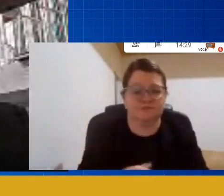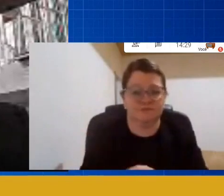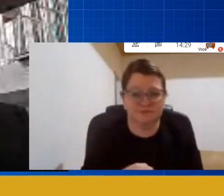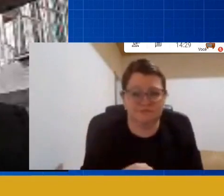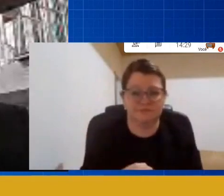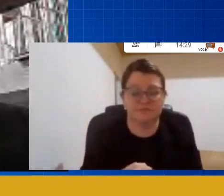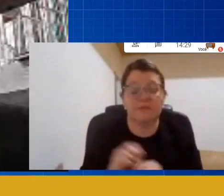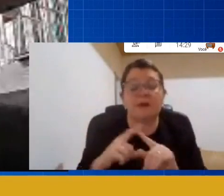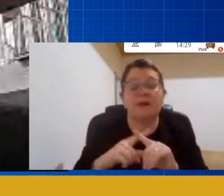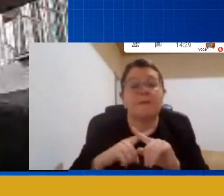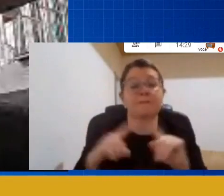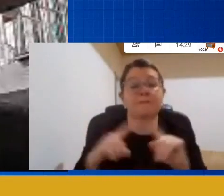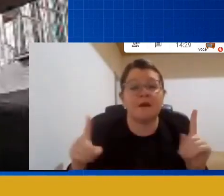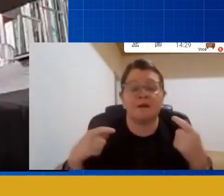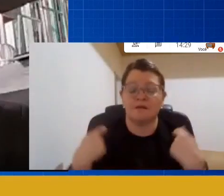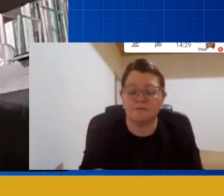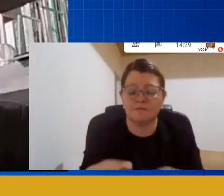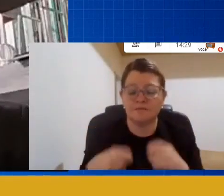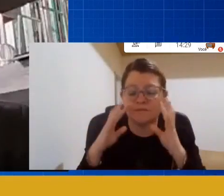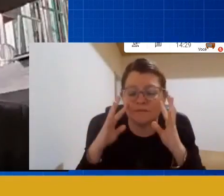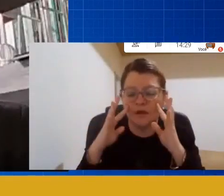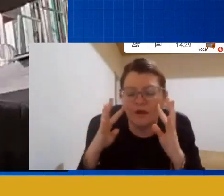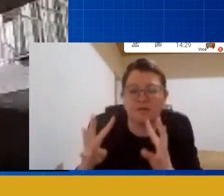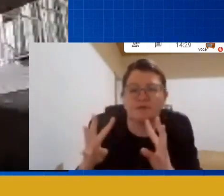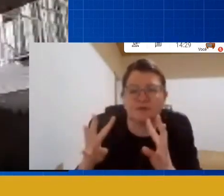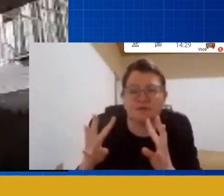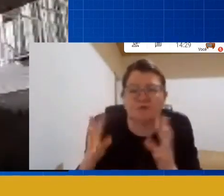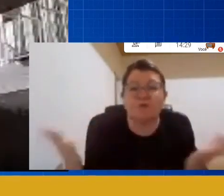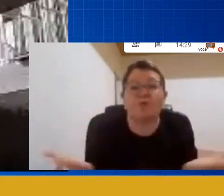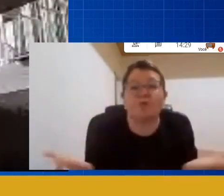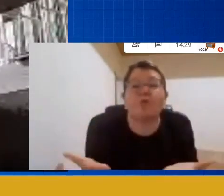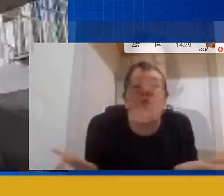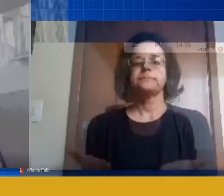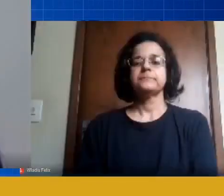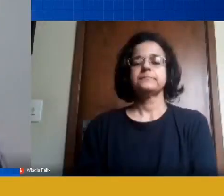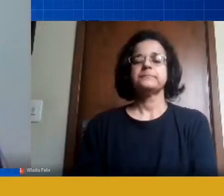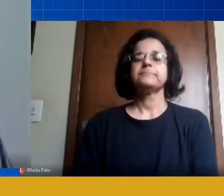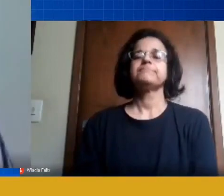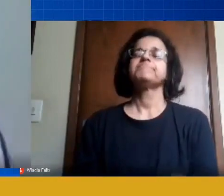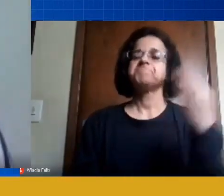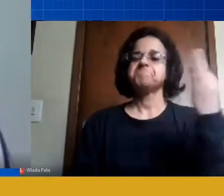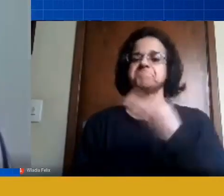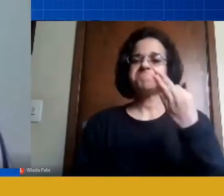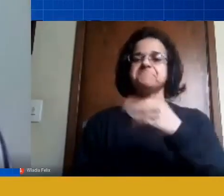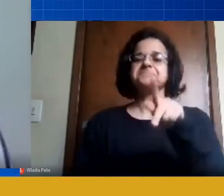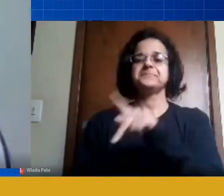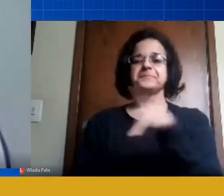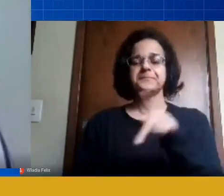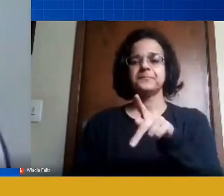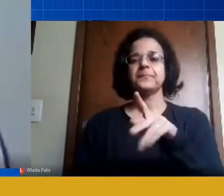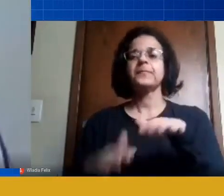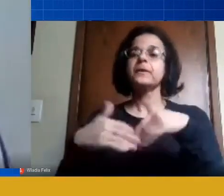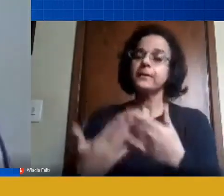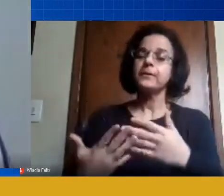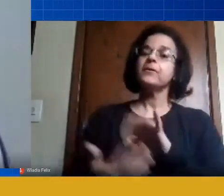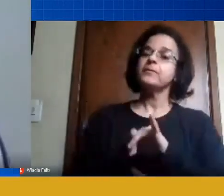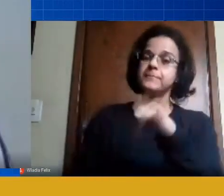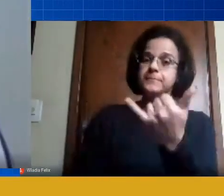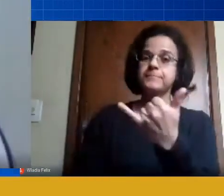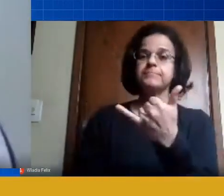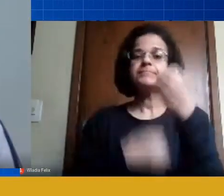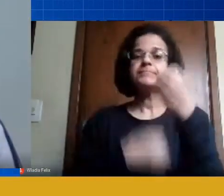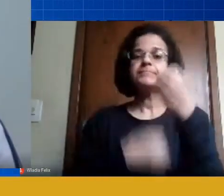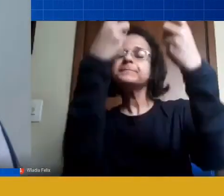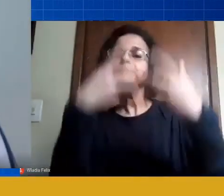o olhar para esse momento que nós estamos vivenciando. Perfeito, professor. E aí aproveitando a fala do professor